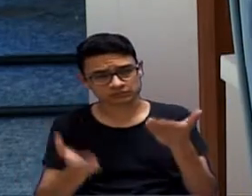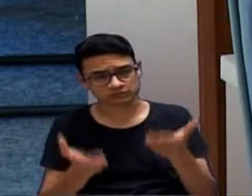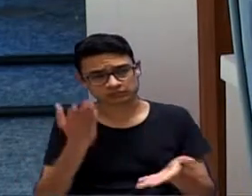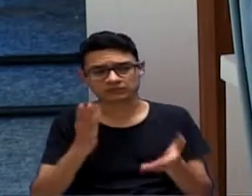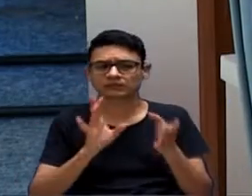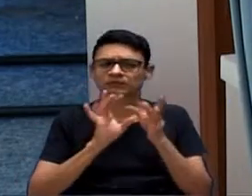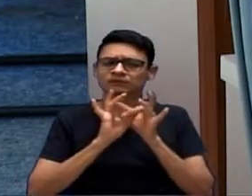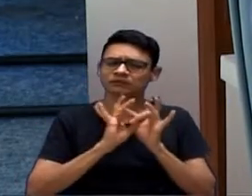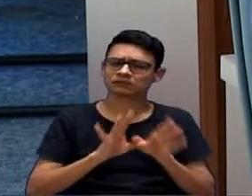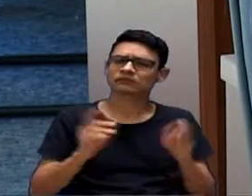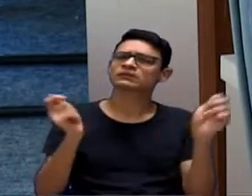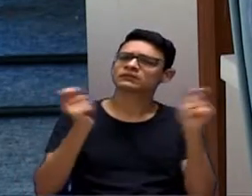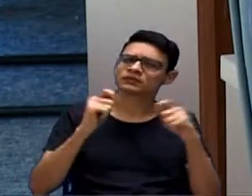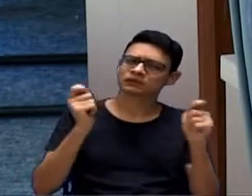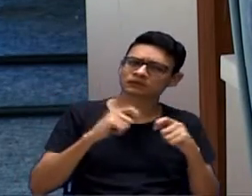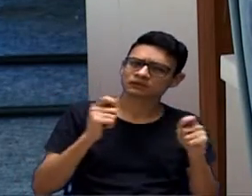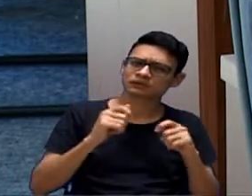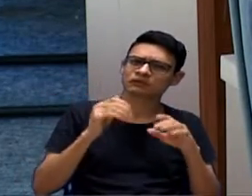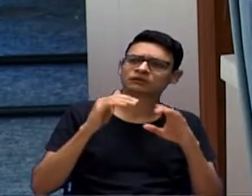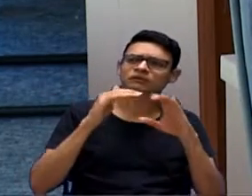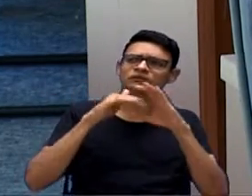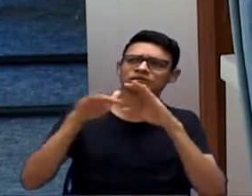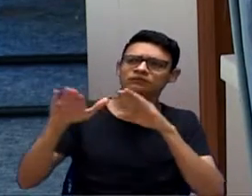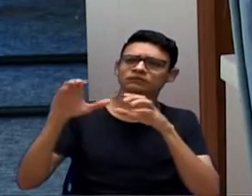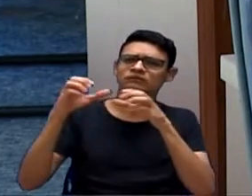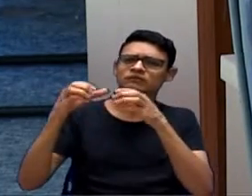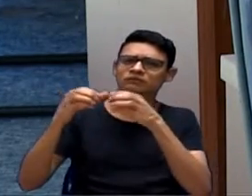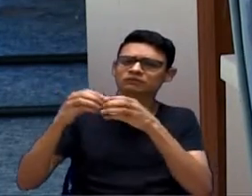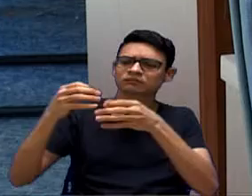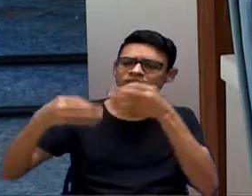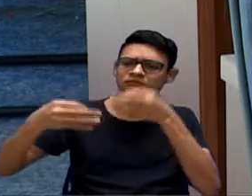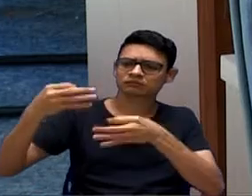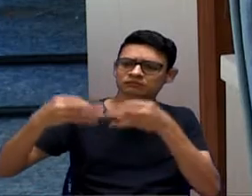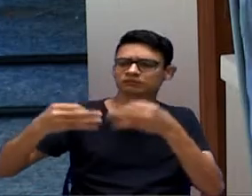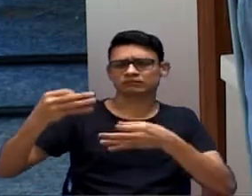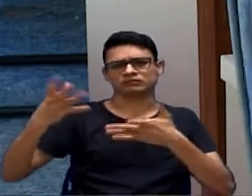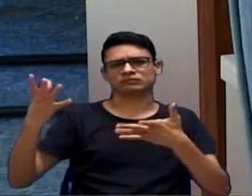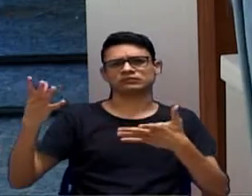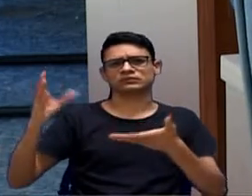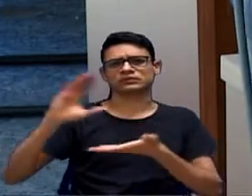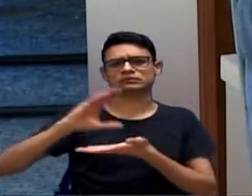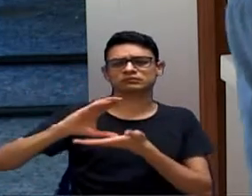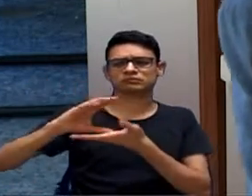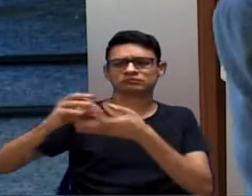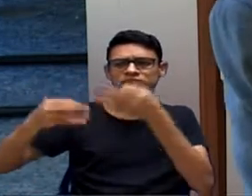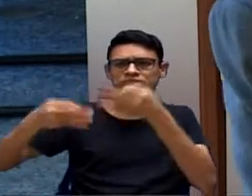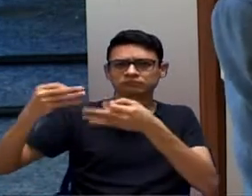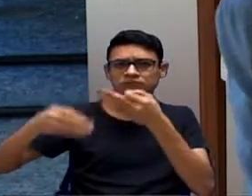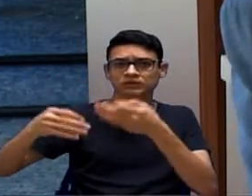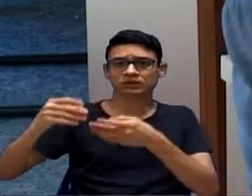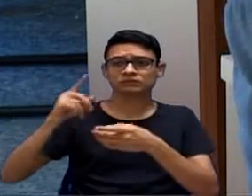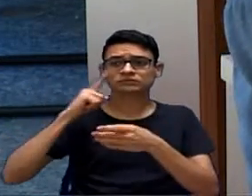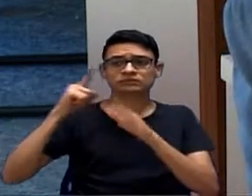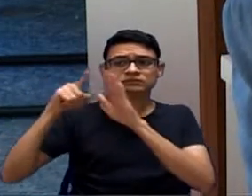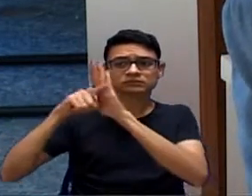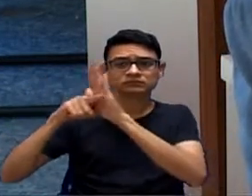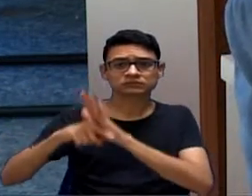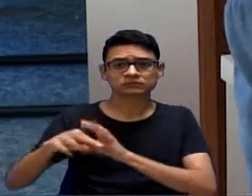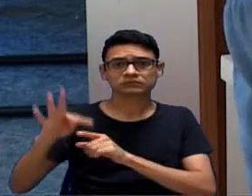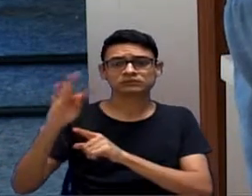que é uma obrigação nossa, nós temos que ter uma análise da nossa consultoria jurídica sobre o TAC, meu Deus do céu, viu?